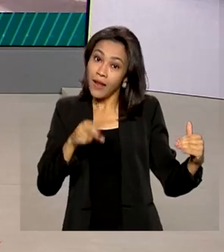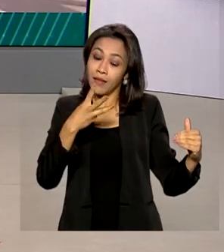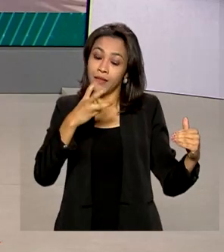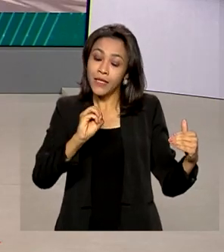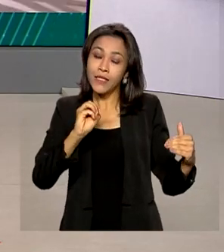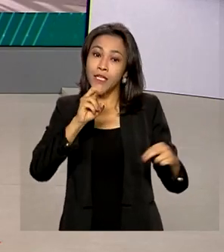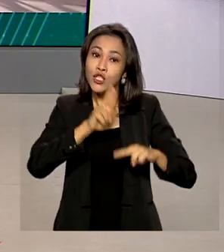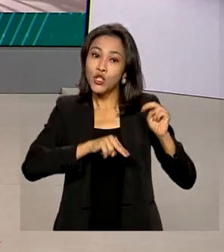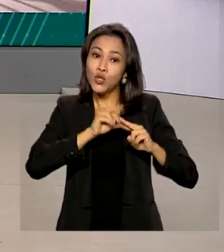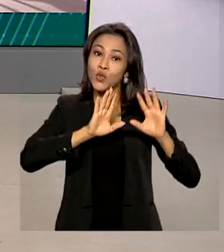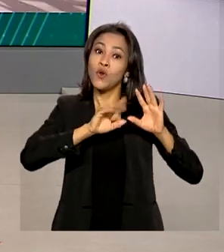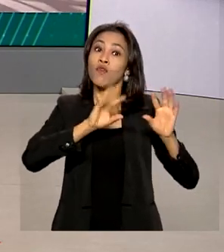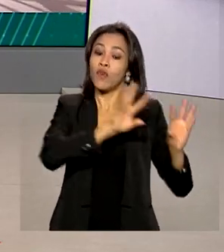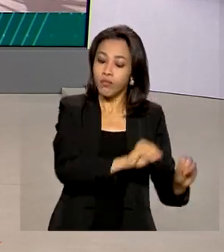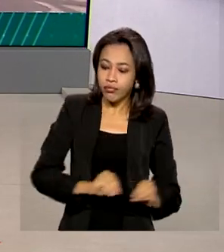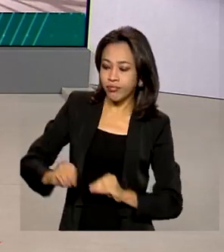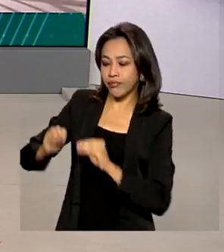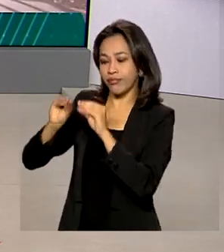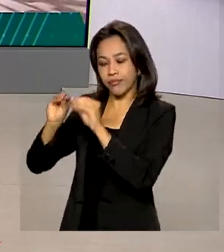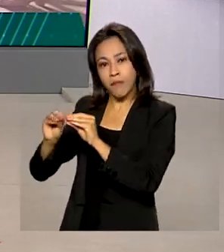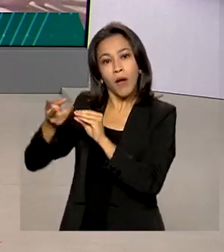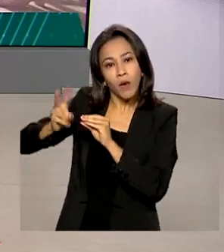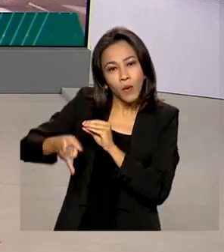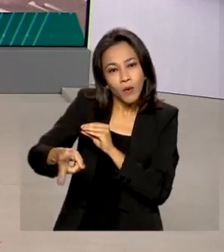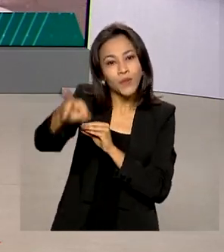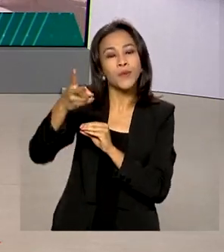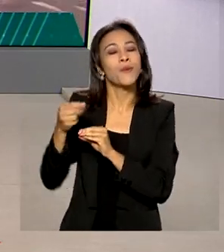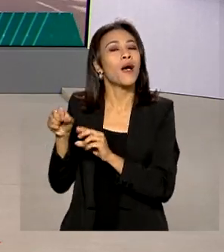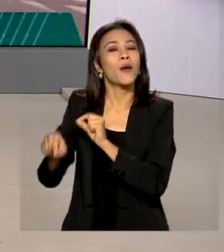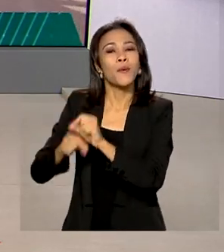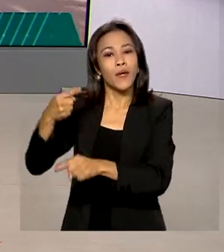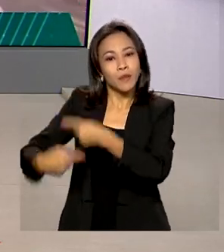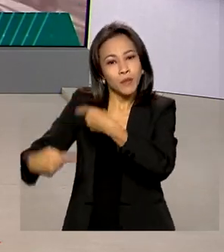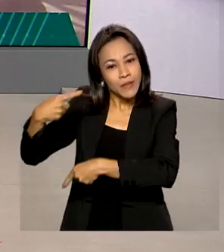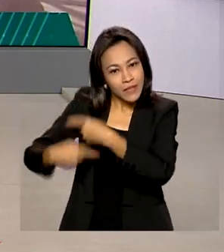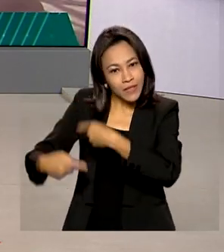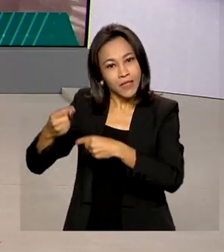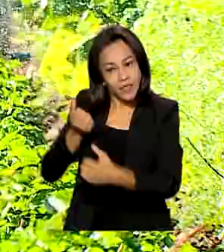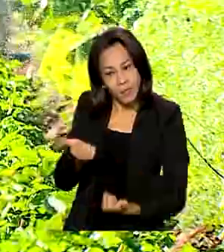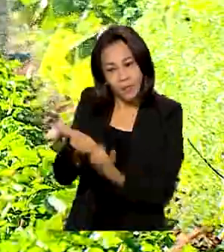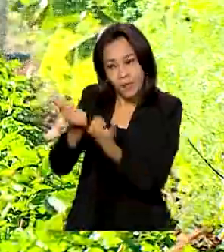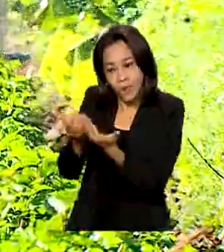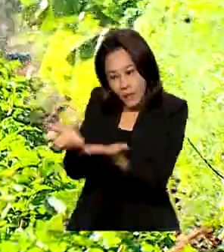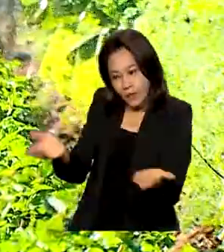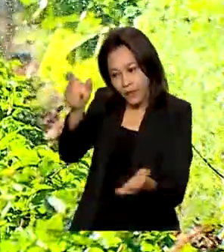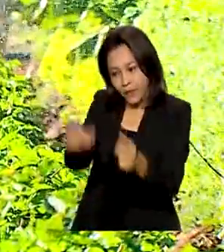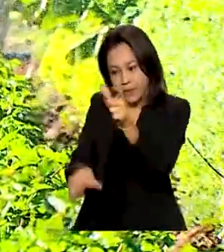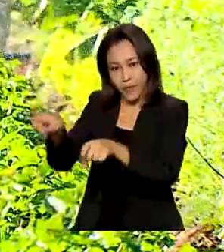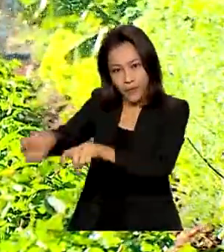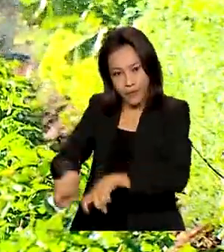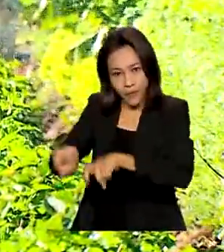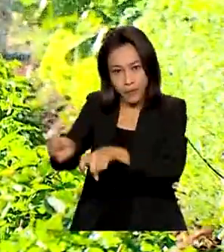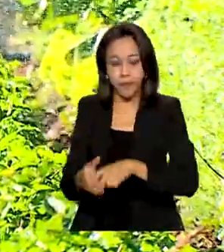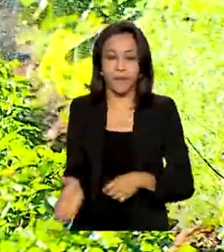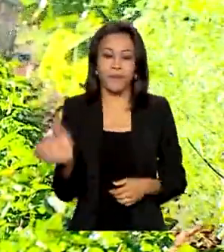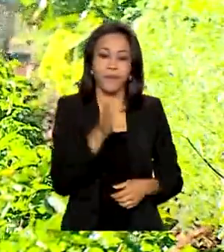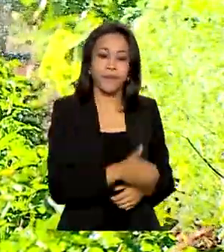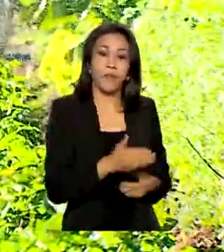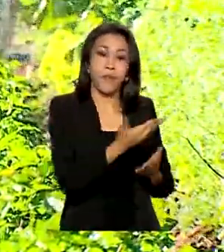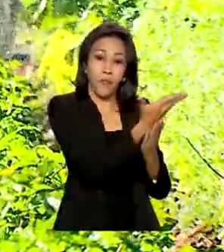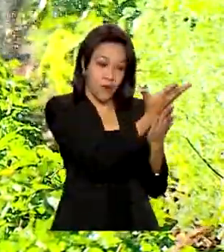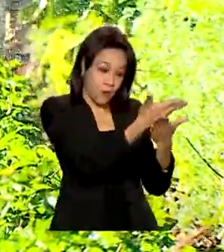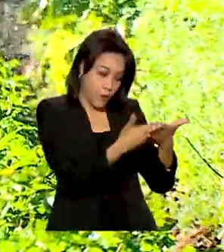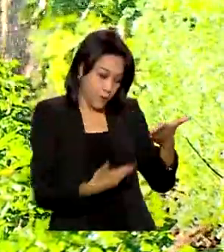prorrogado para garantir a continuidade das políticas públicas de apoio ao produtor. O Cadastro Nacional da